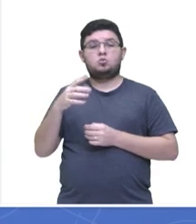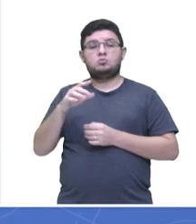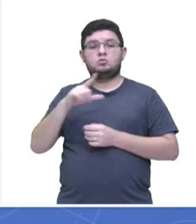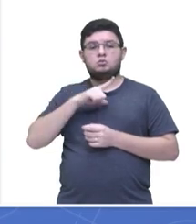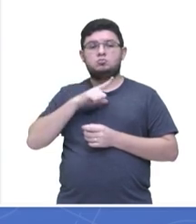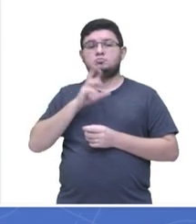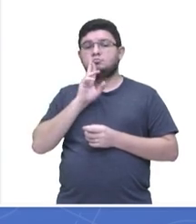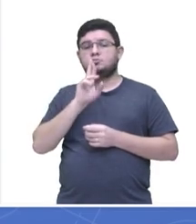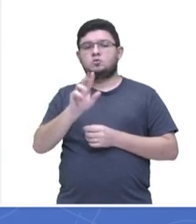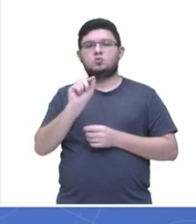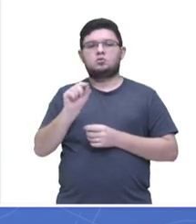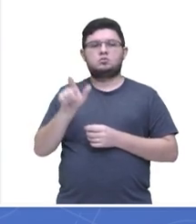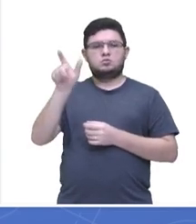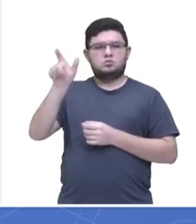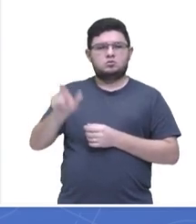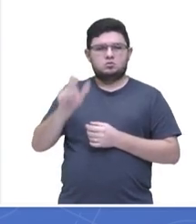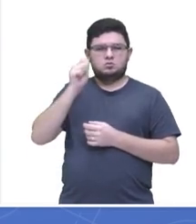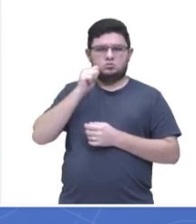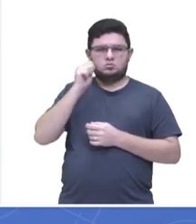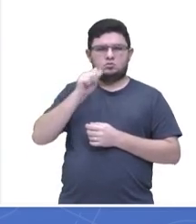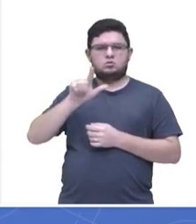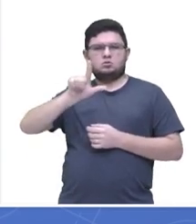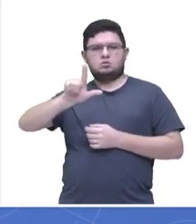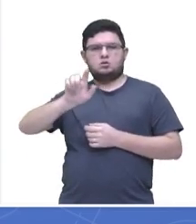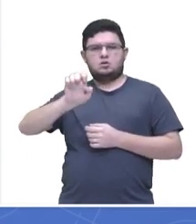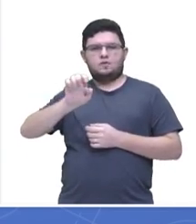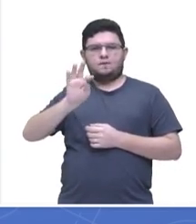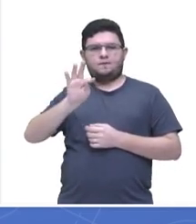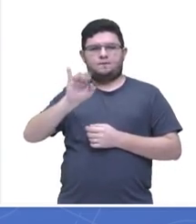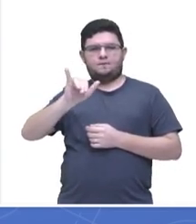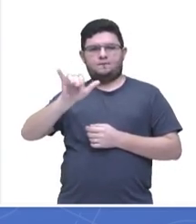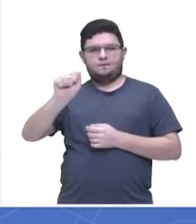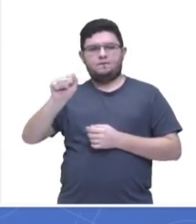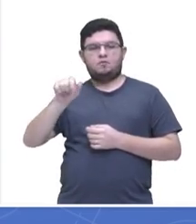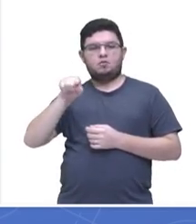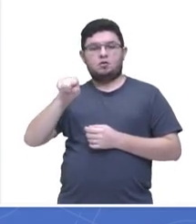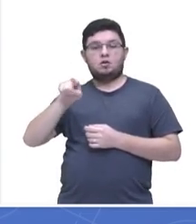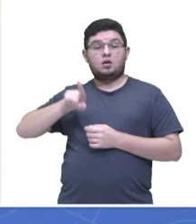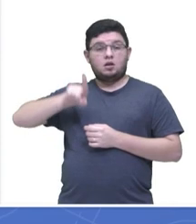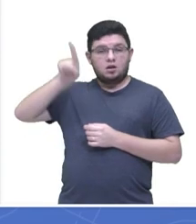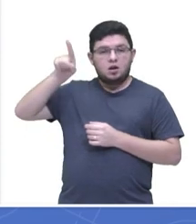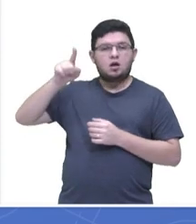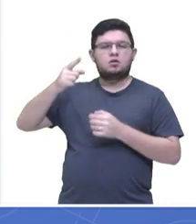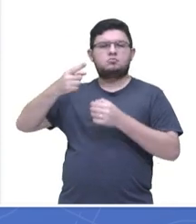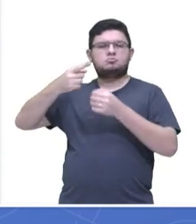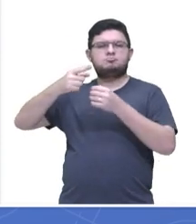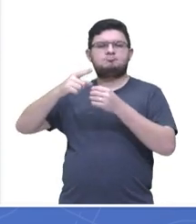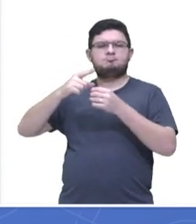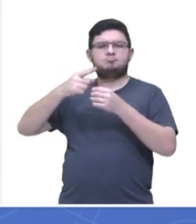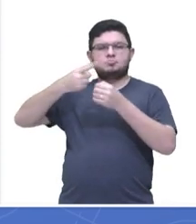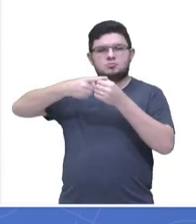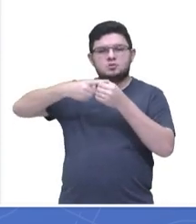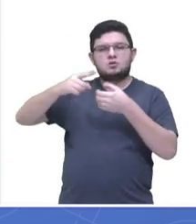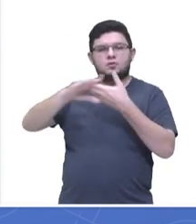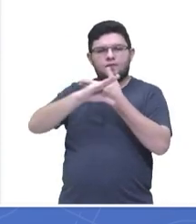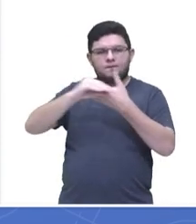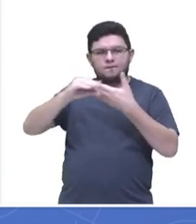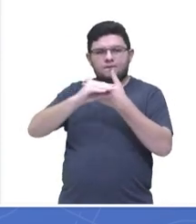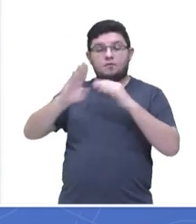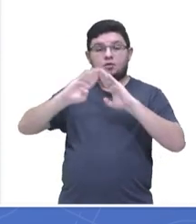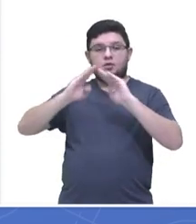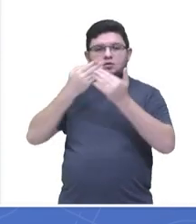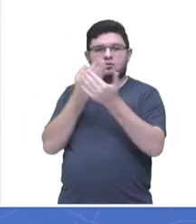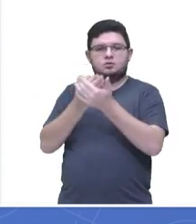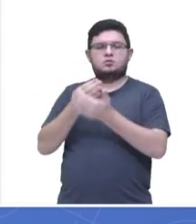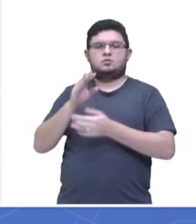Letícia, né? Letícia do Sete, Tarsila Prado, lá de Humaitá. Obrigado pela participação,